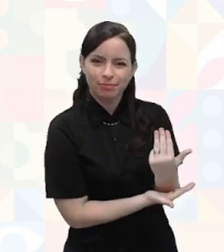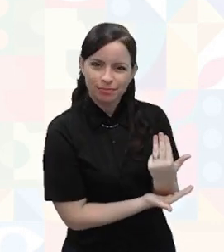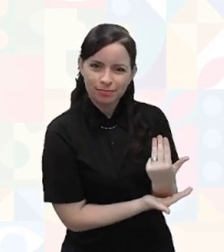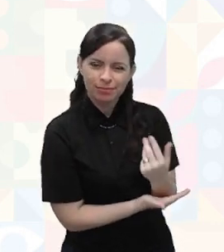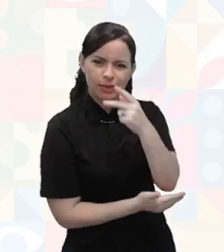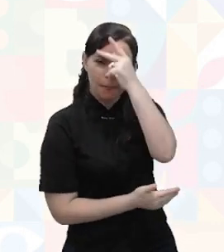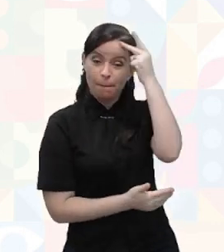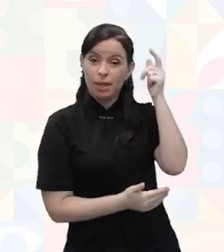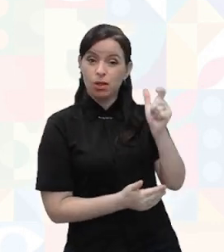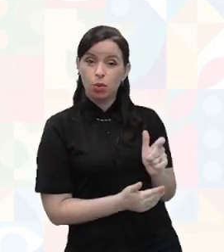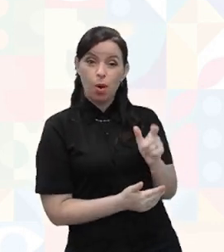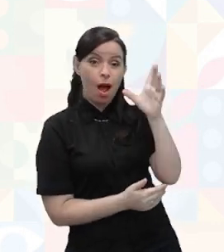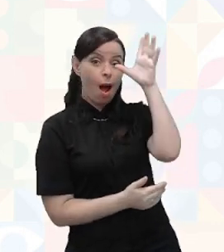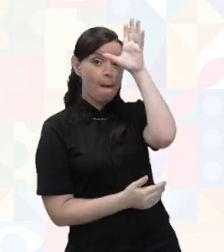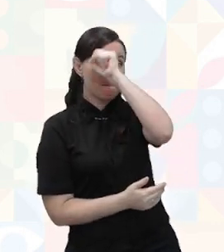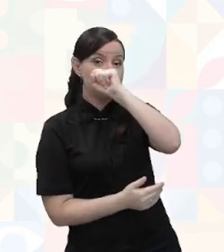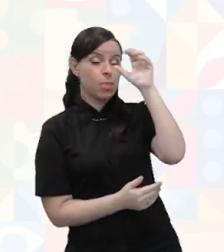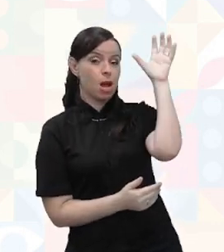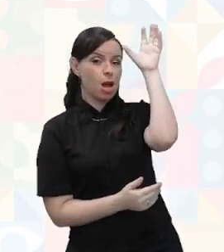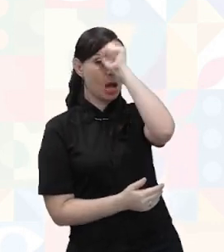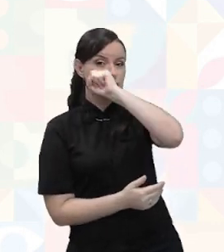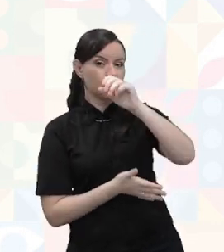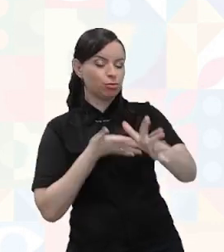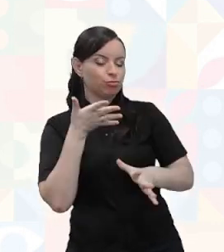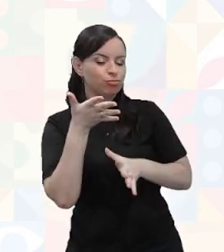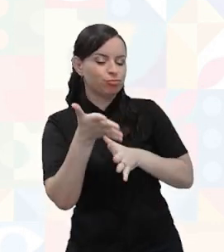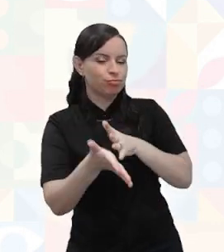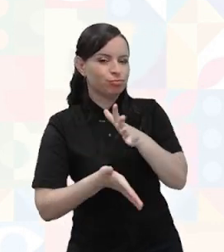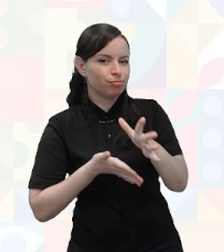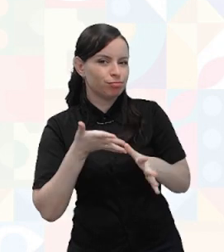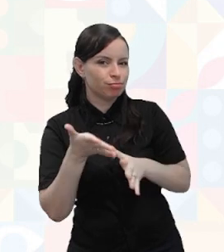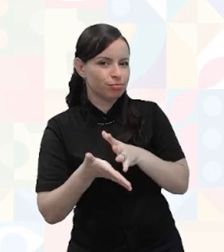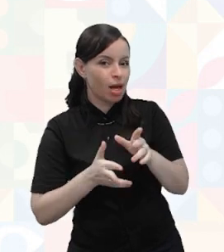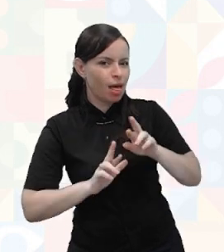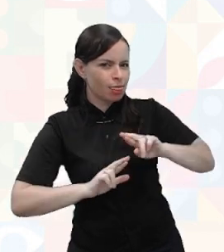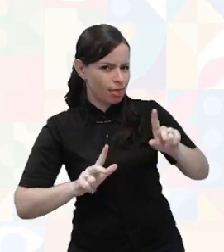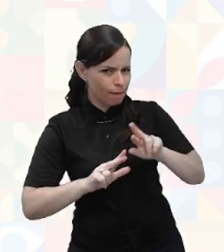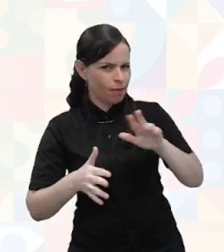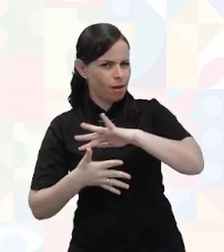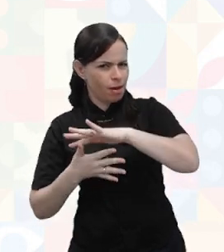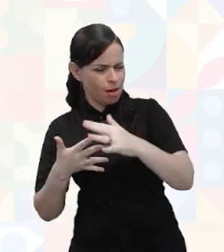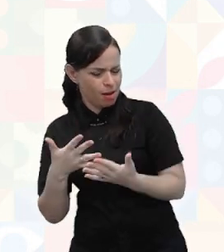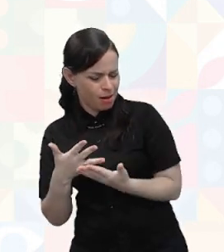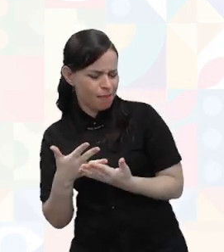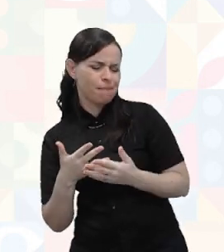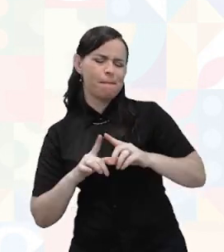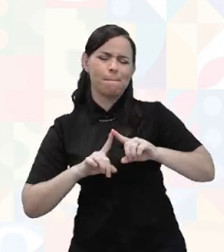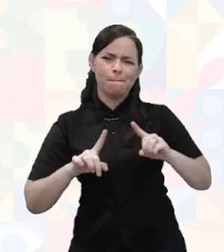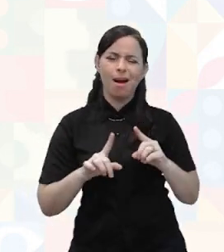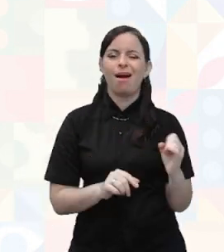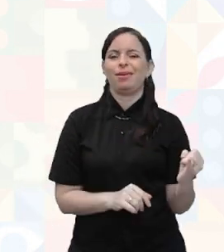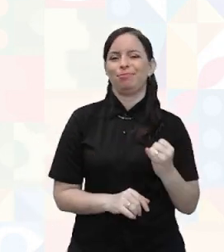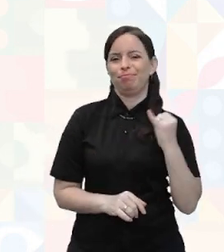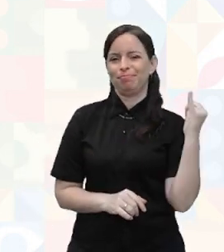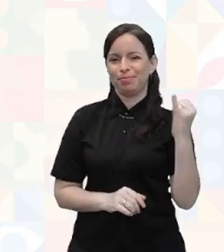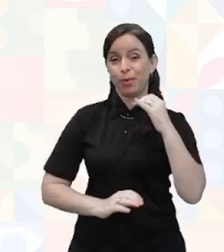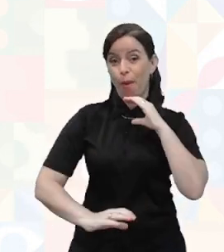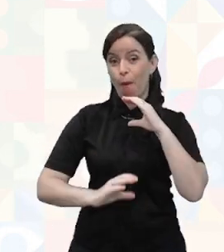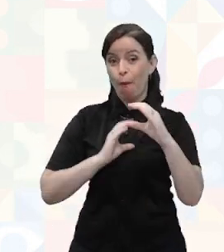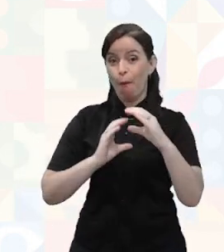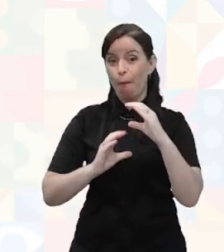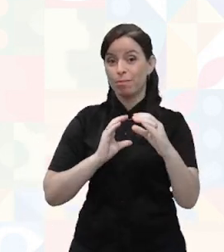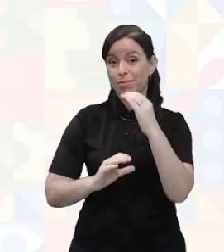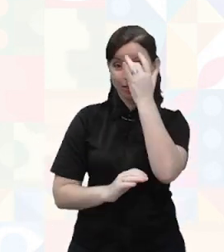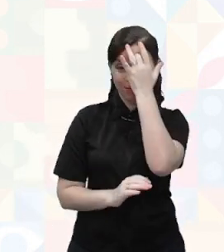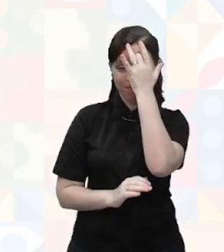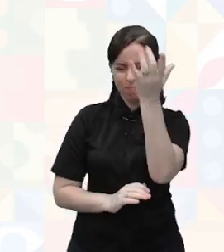aprenderam essa língua de sinais, embora não seja a língua brasileira de sinais. Mas entenderam a importância de aprender para se